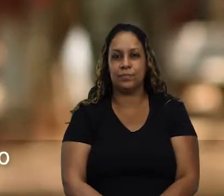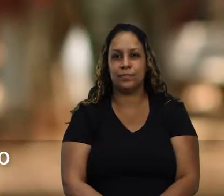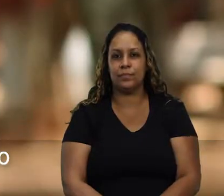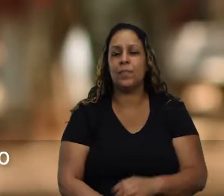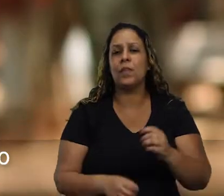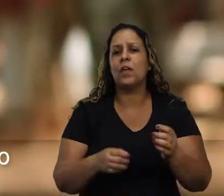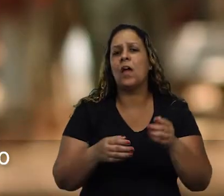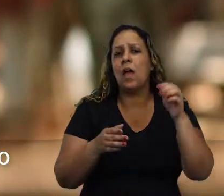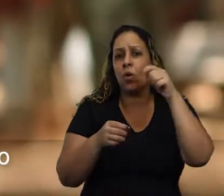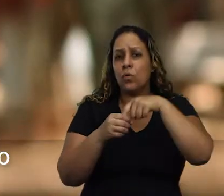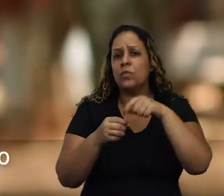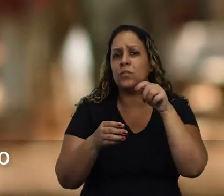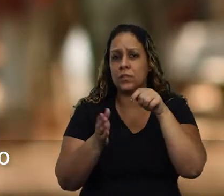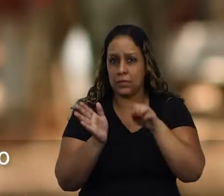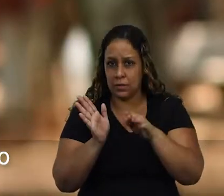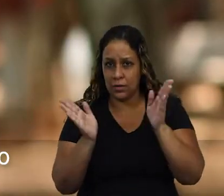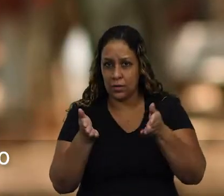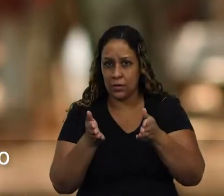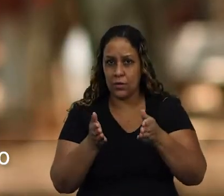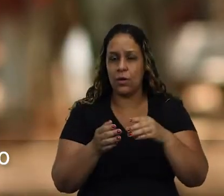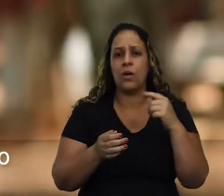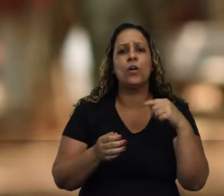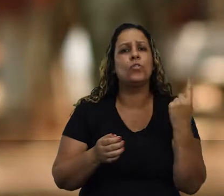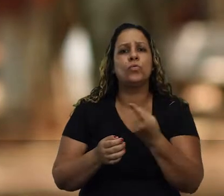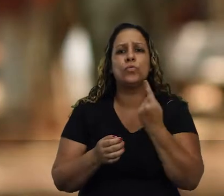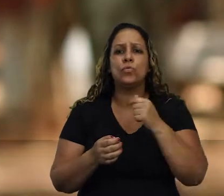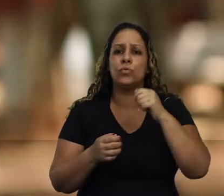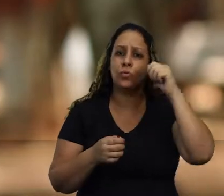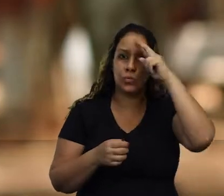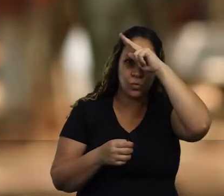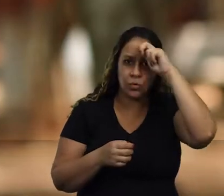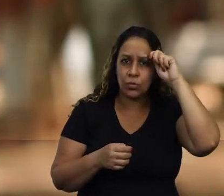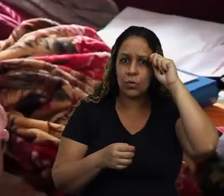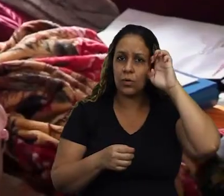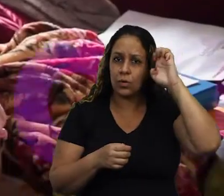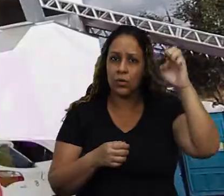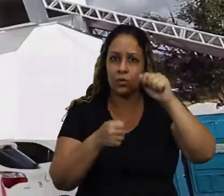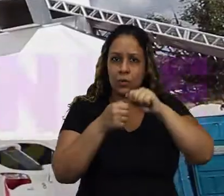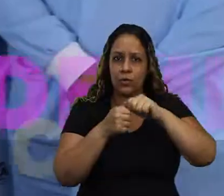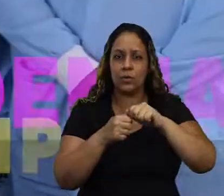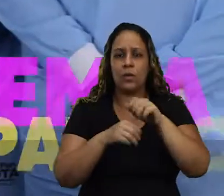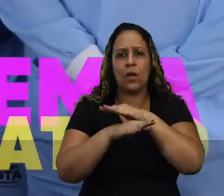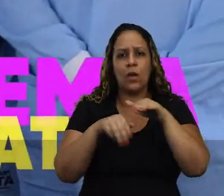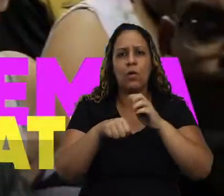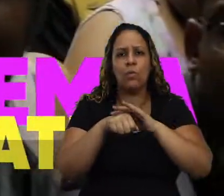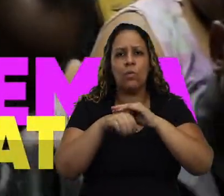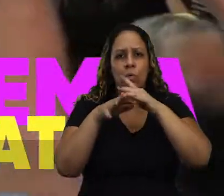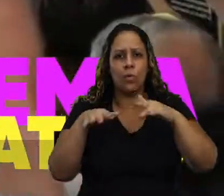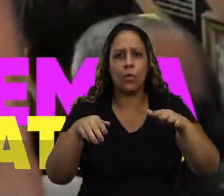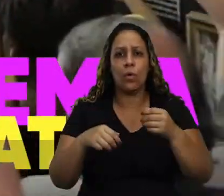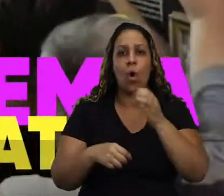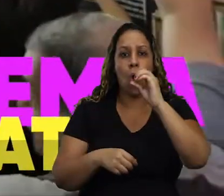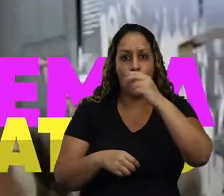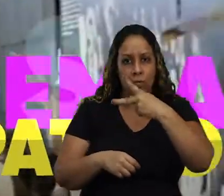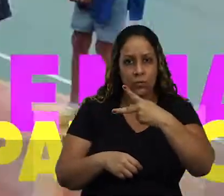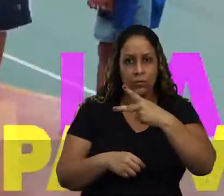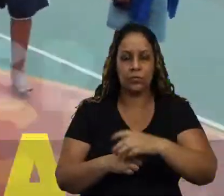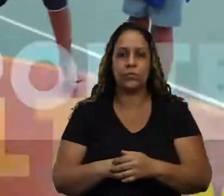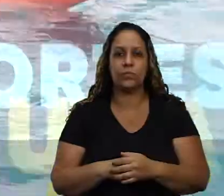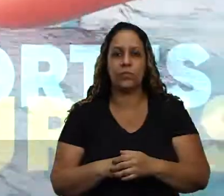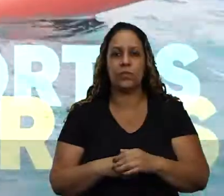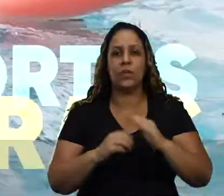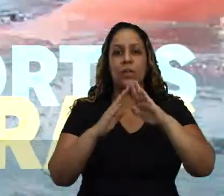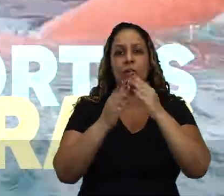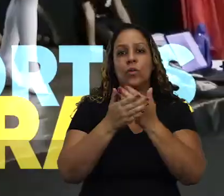Mostramos aqui algumas das principais marcas do Edinho como prefeito de Araraquara. Combate a pandemia. Orçamento participativo.